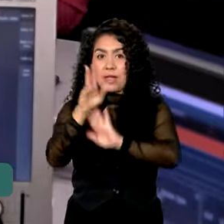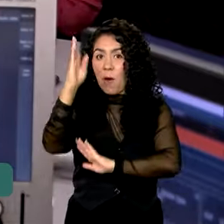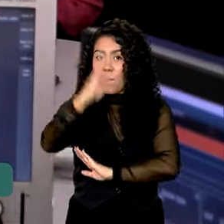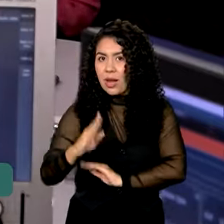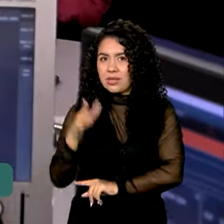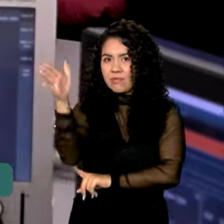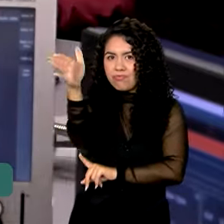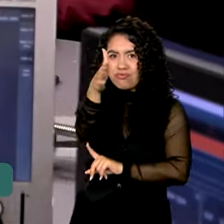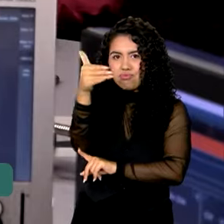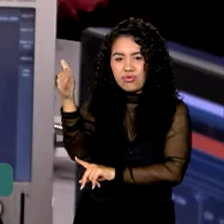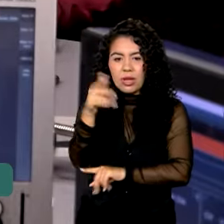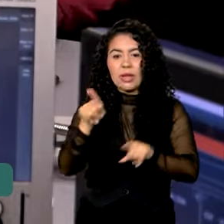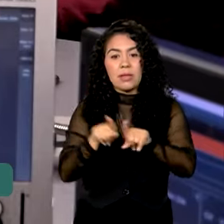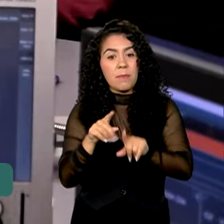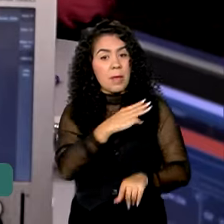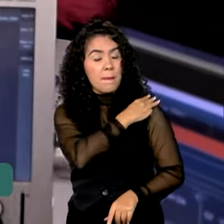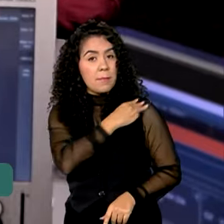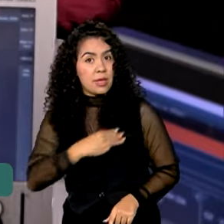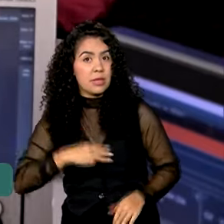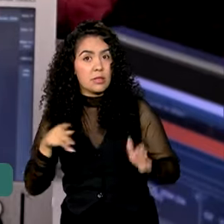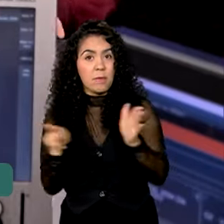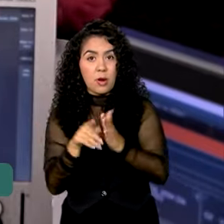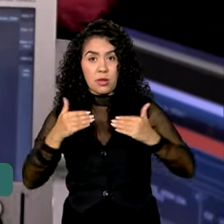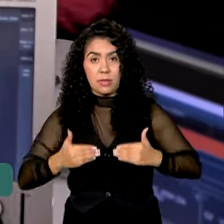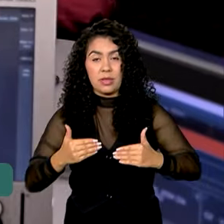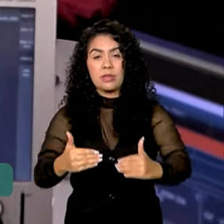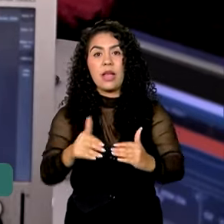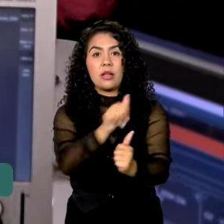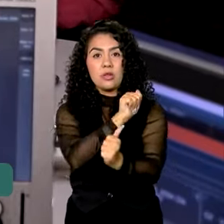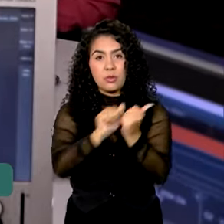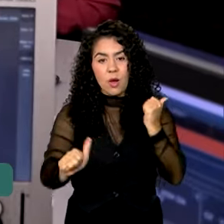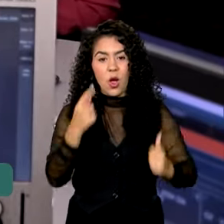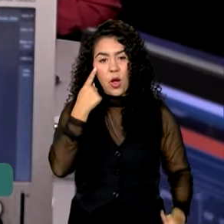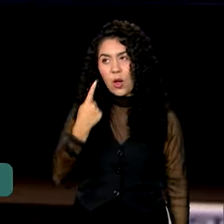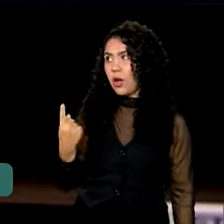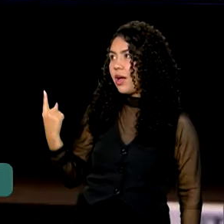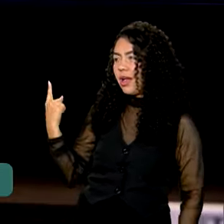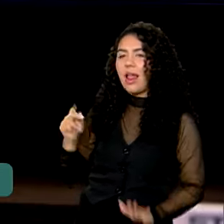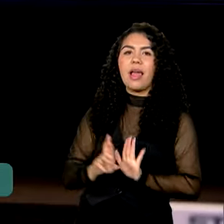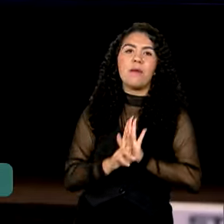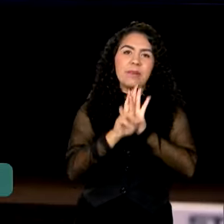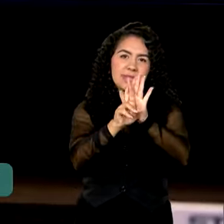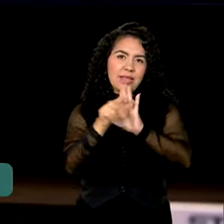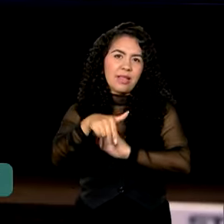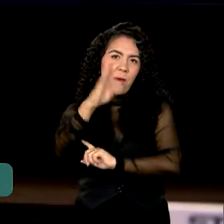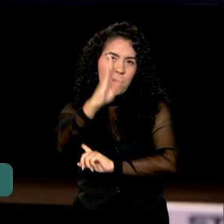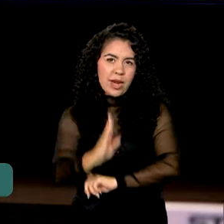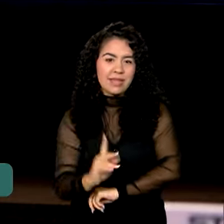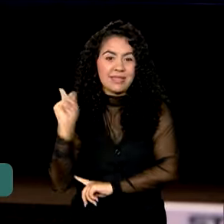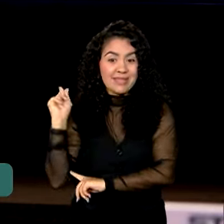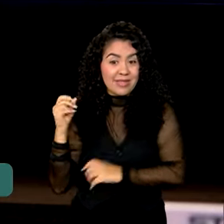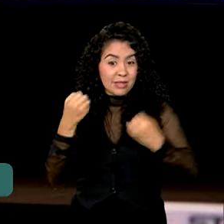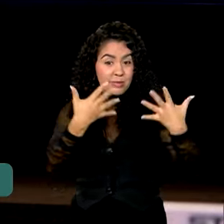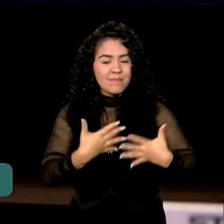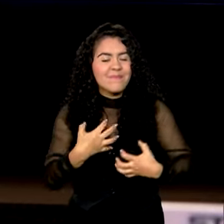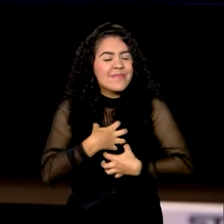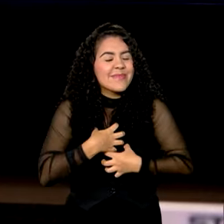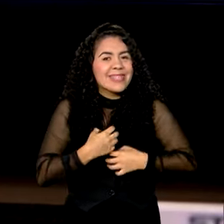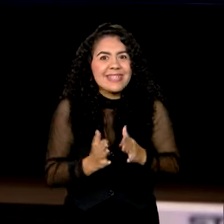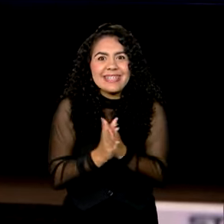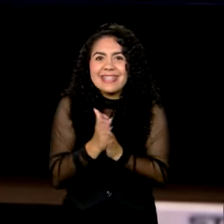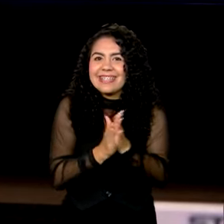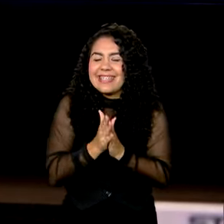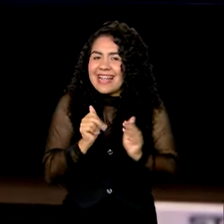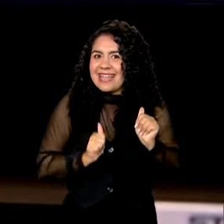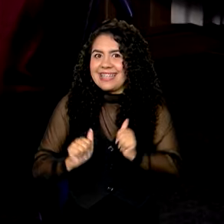Já o ministro do Esporte, André Fufuca, vai representar o governo brasileiro. A gente tem uma ansiedade e uma expectativa muito